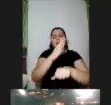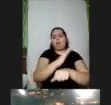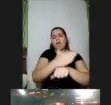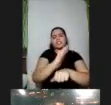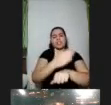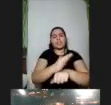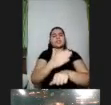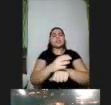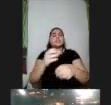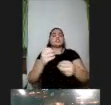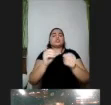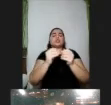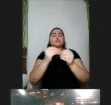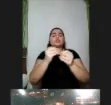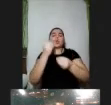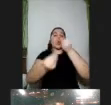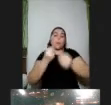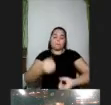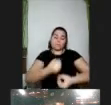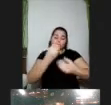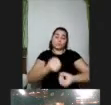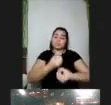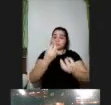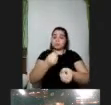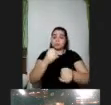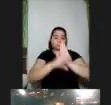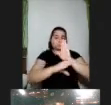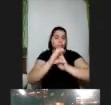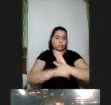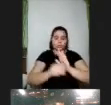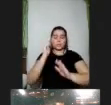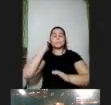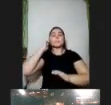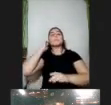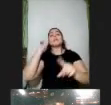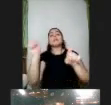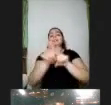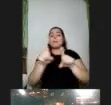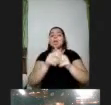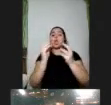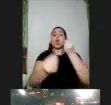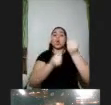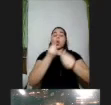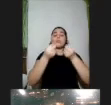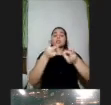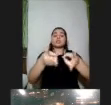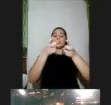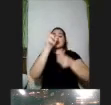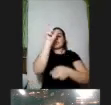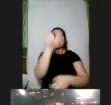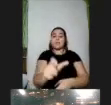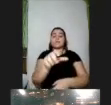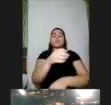produzir demonstrações também aqui como é que a gente percebe identifica o perfil dos estudantes em relação